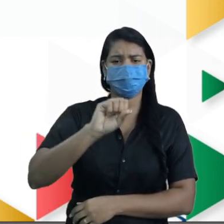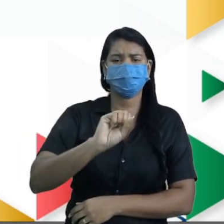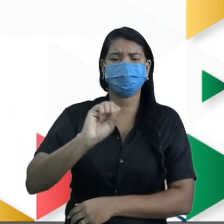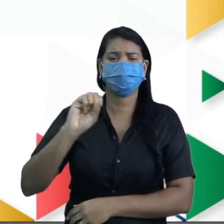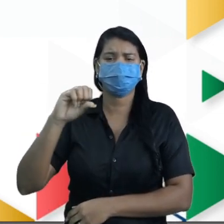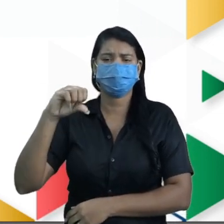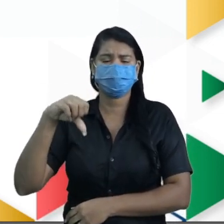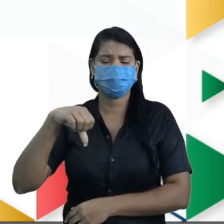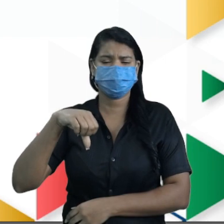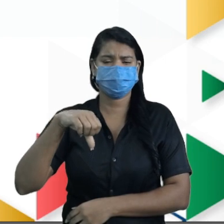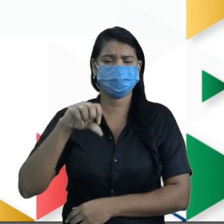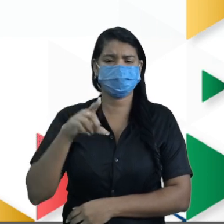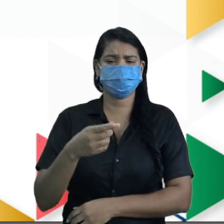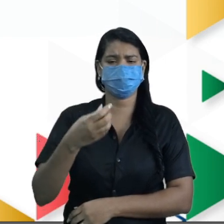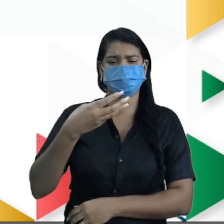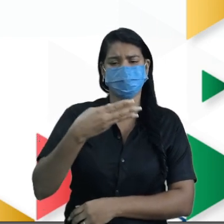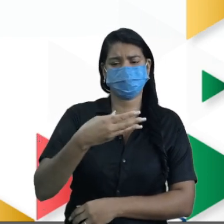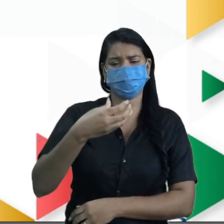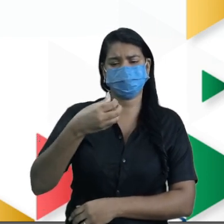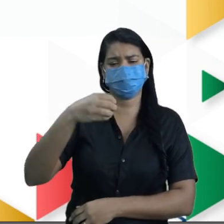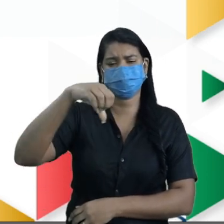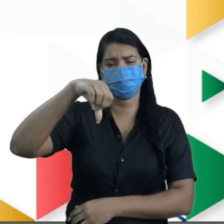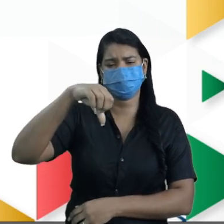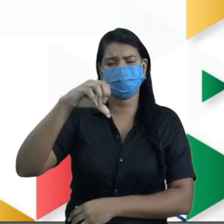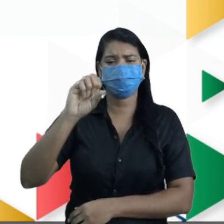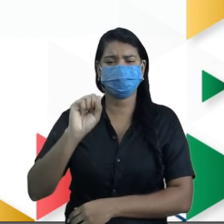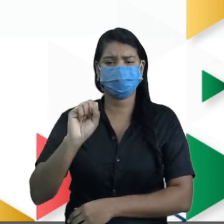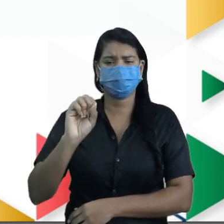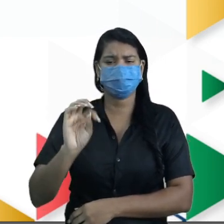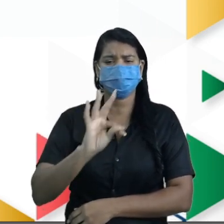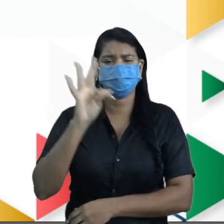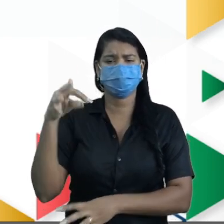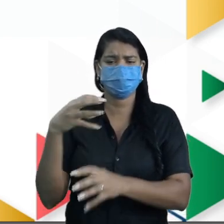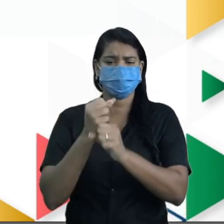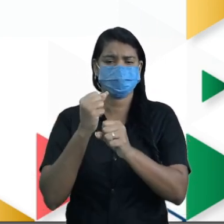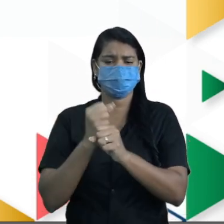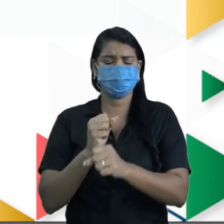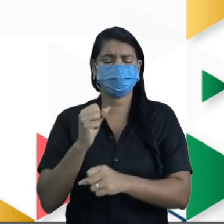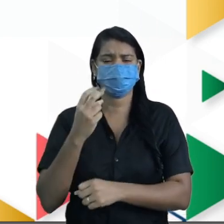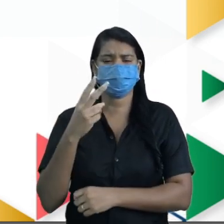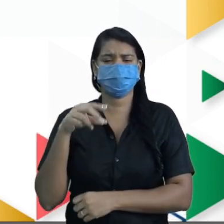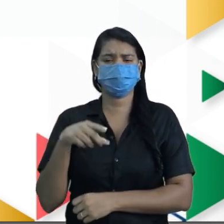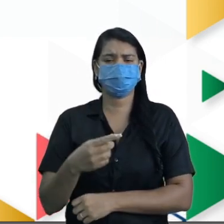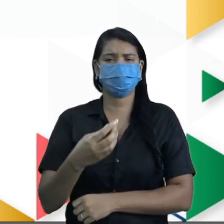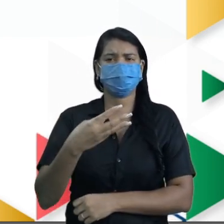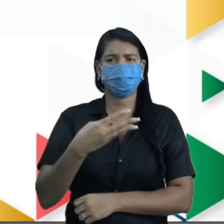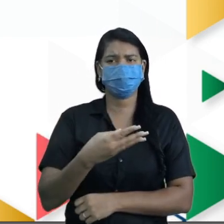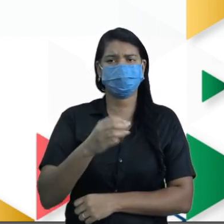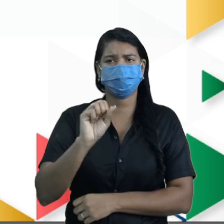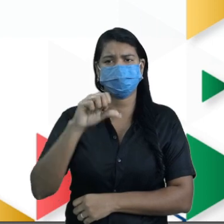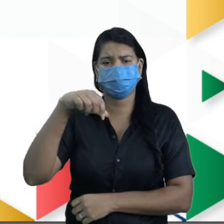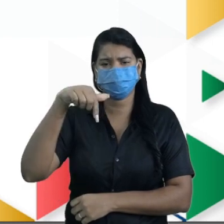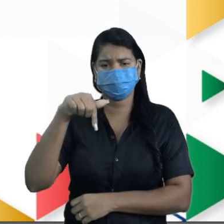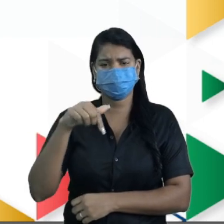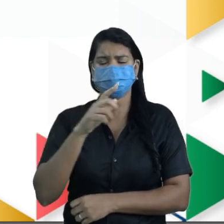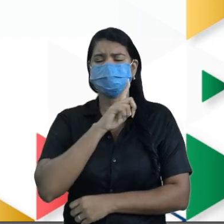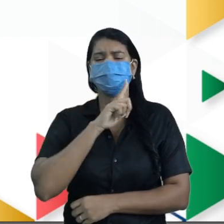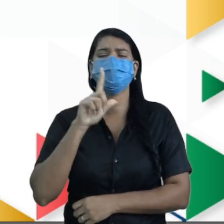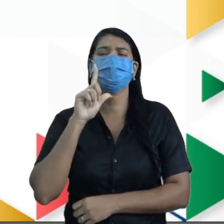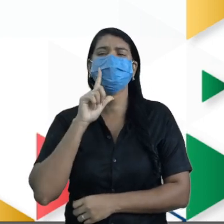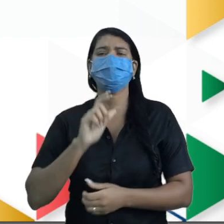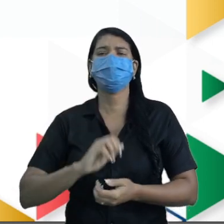1.398, que vai dar o total de 2.387 lanches.